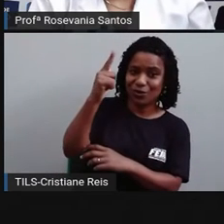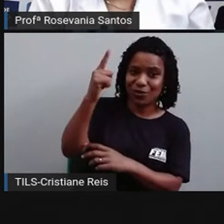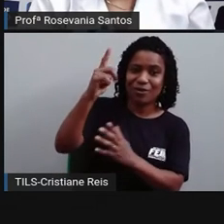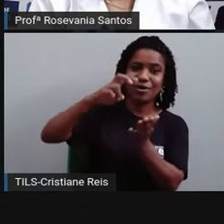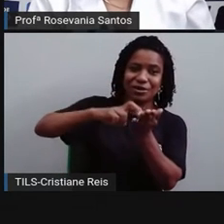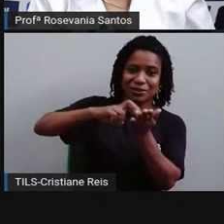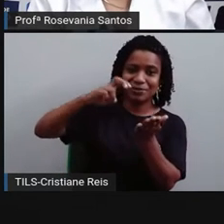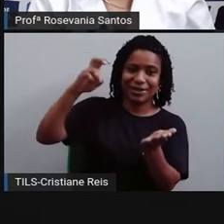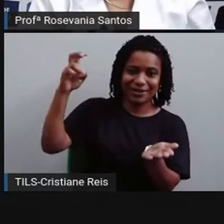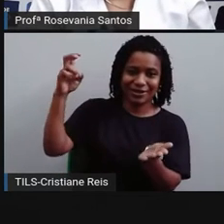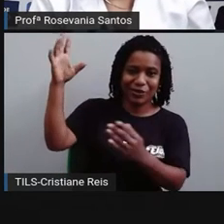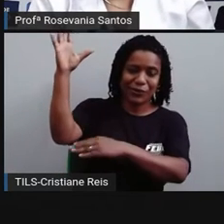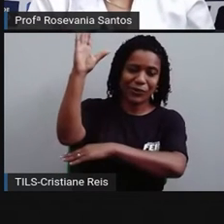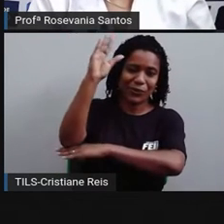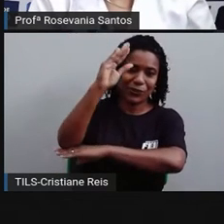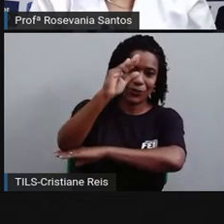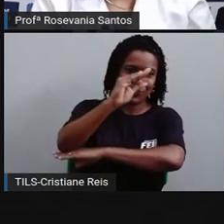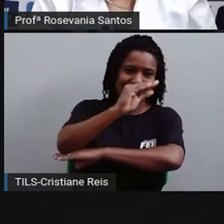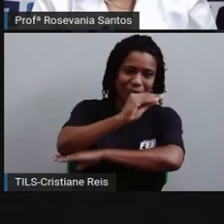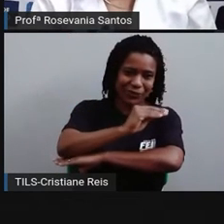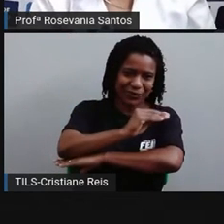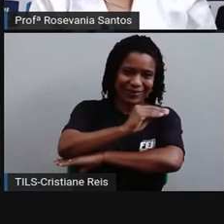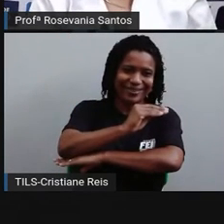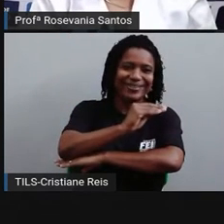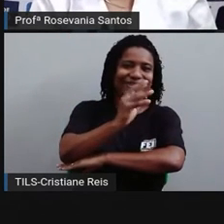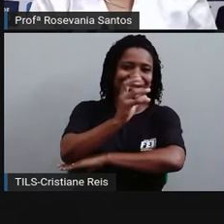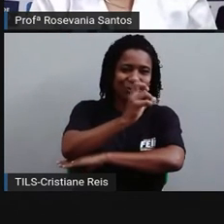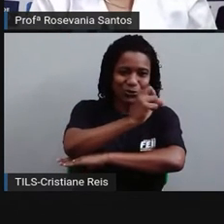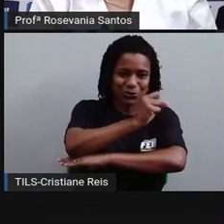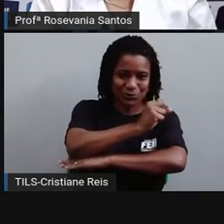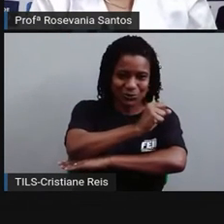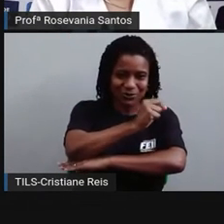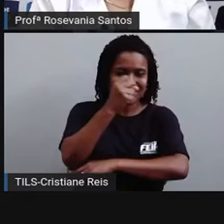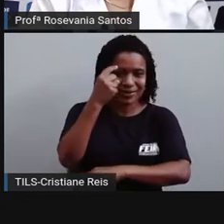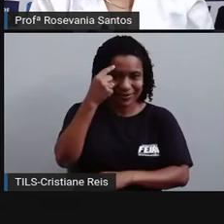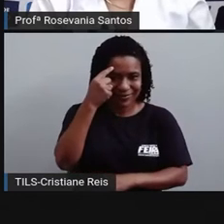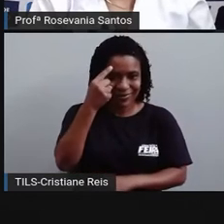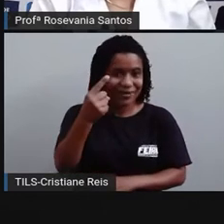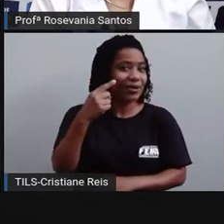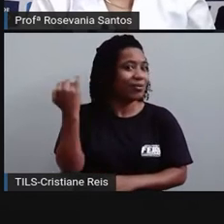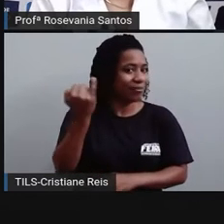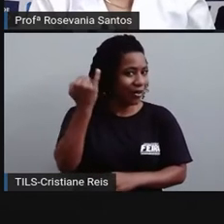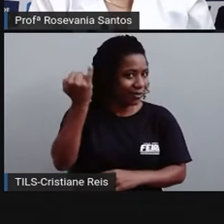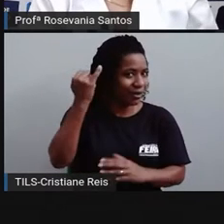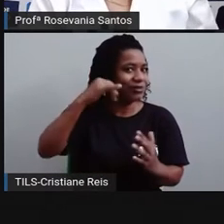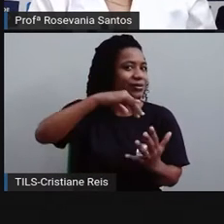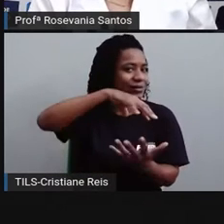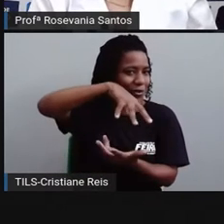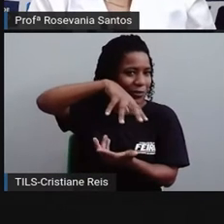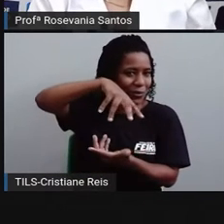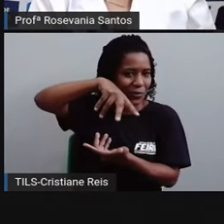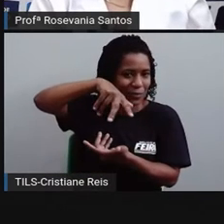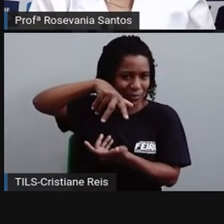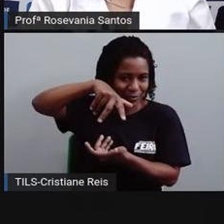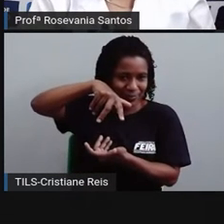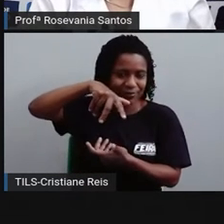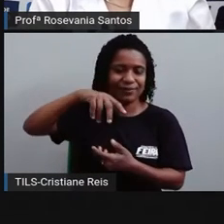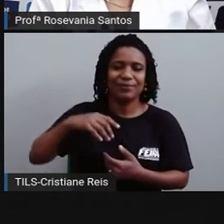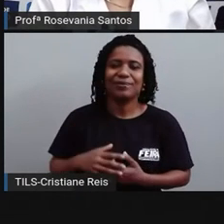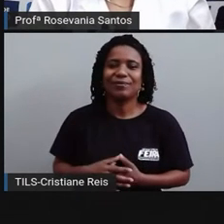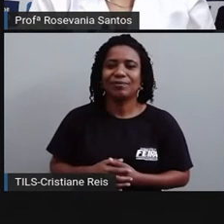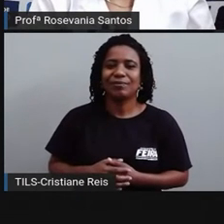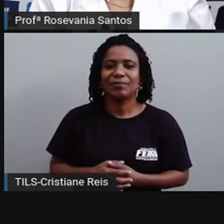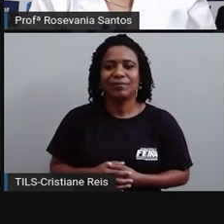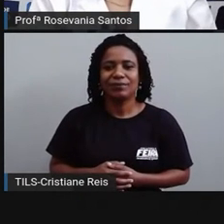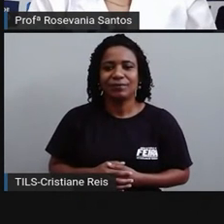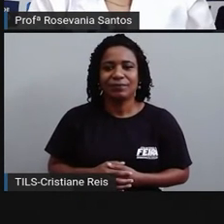plano. Nós temos um formato circular, que a Pro não pode deixar de chamar a atenção disso. Então, vamos dar